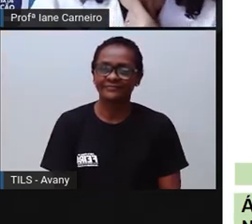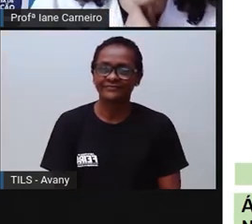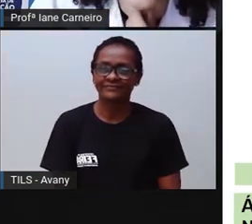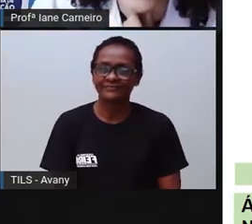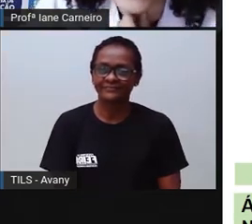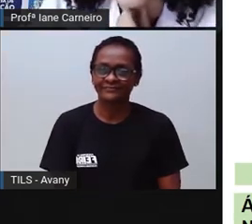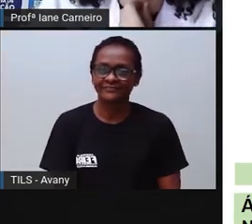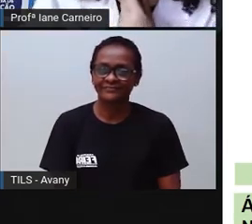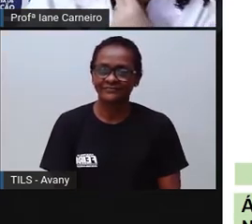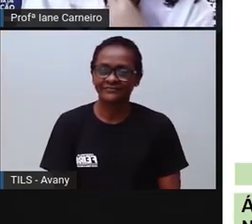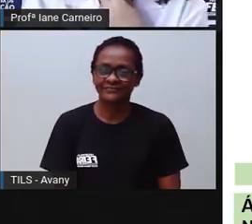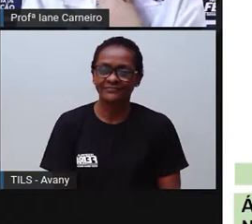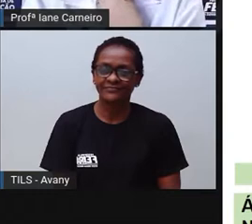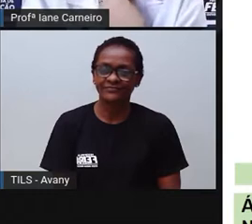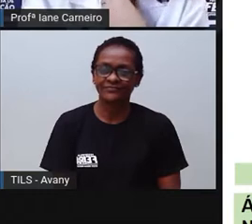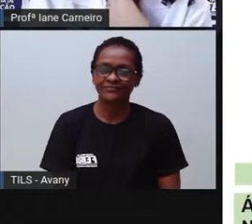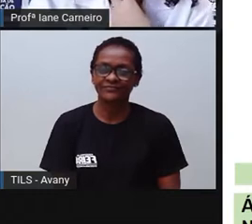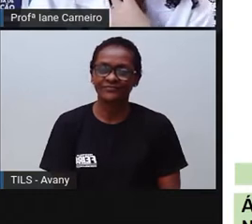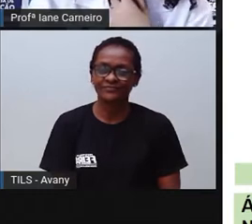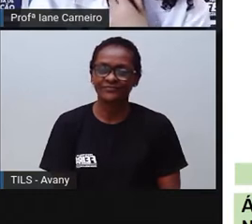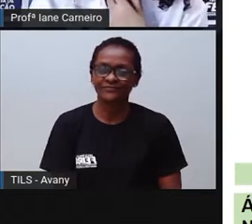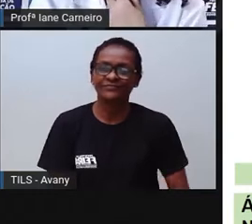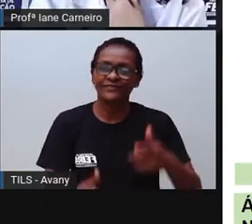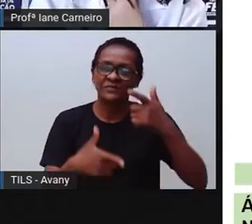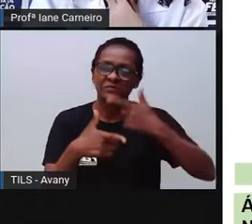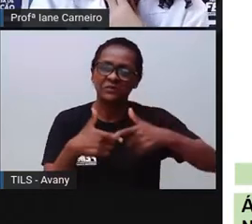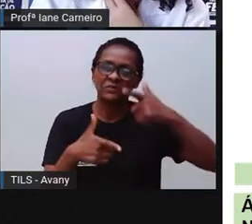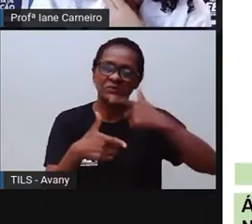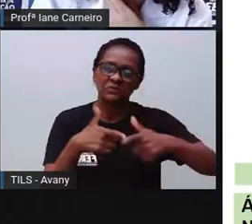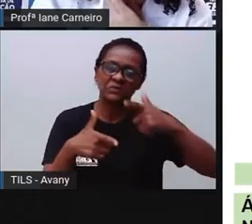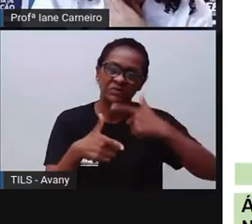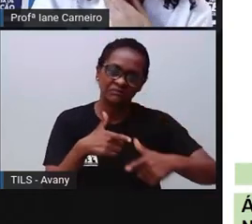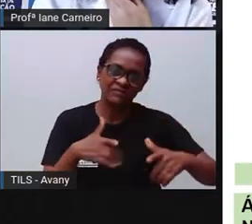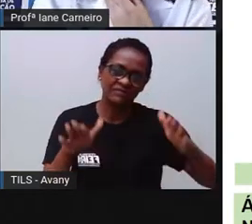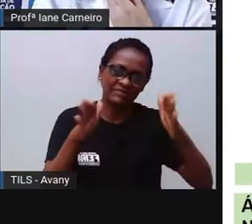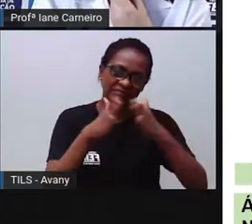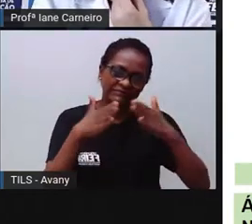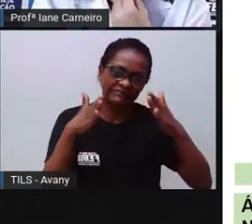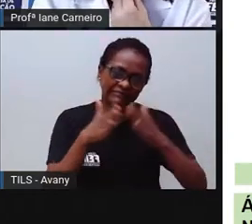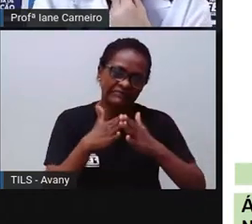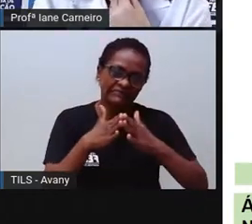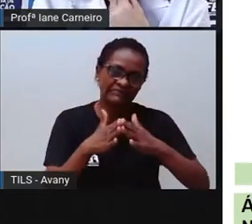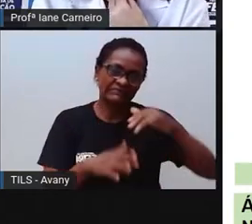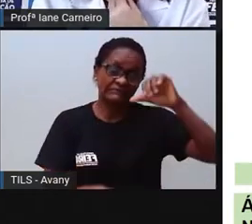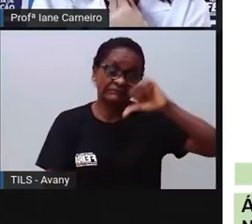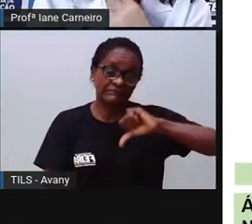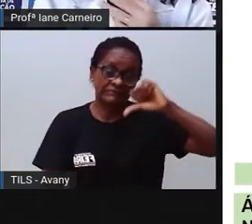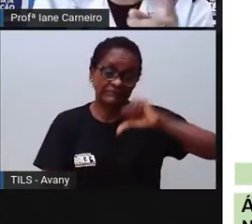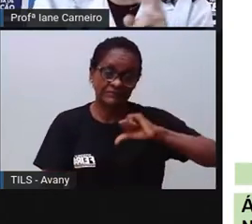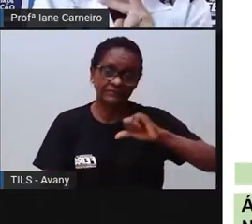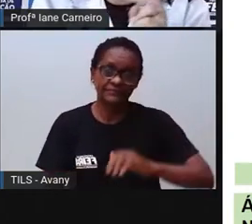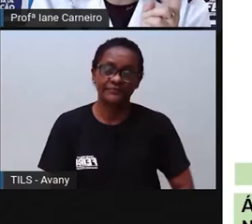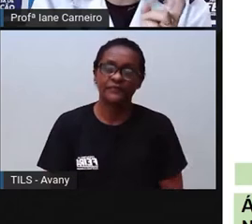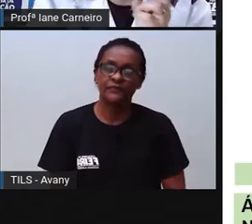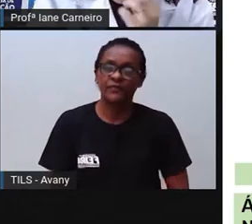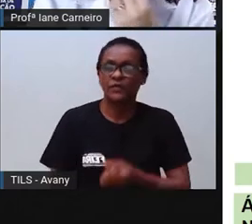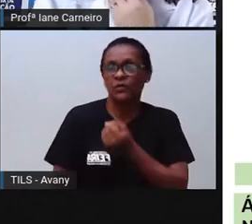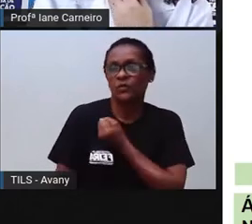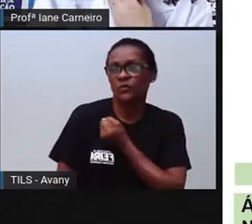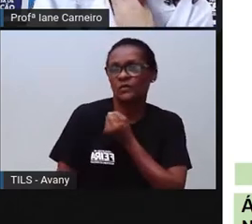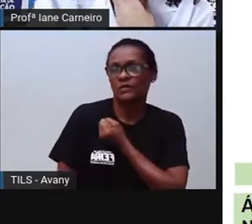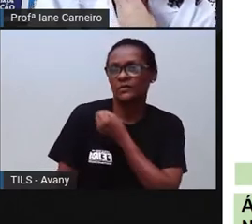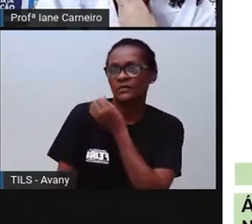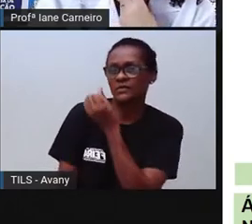nossa aula de hoje é acidentes domésticos. Olha só, é a aula de número 62 e é uma aula que